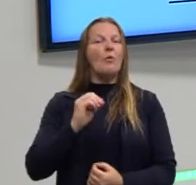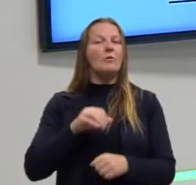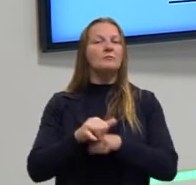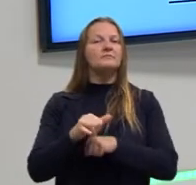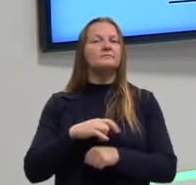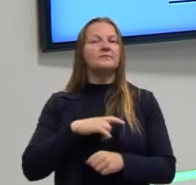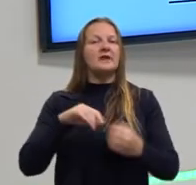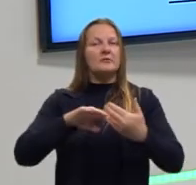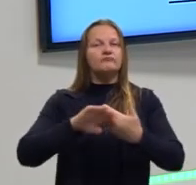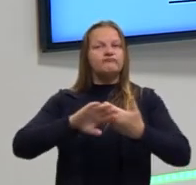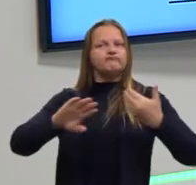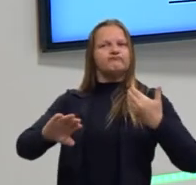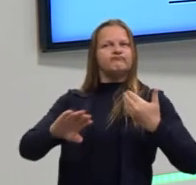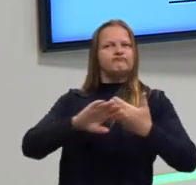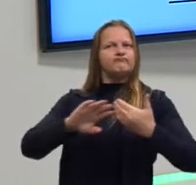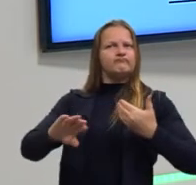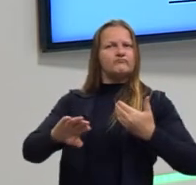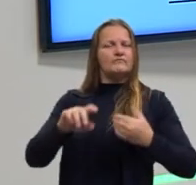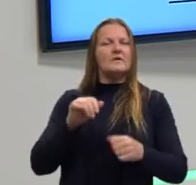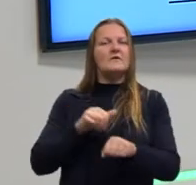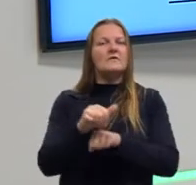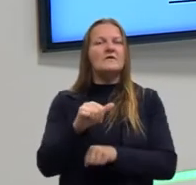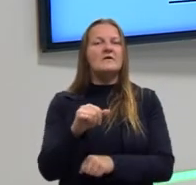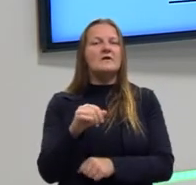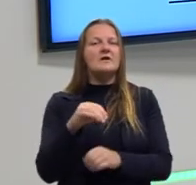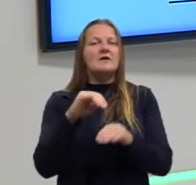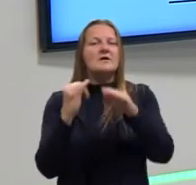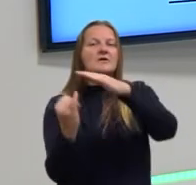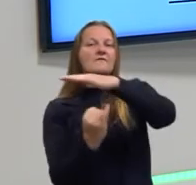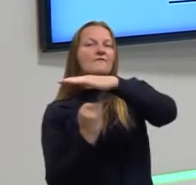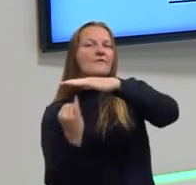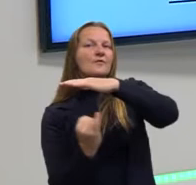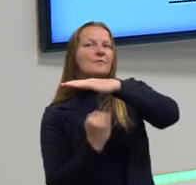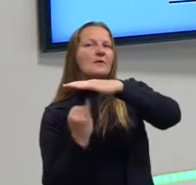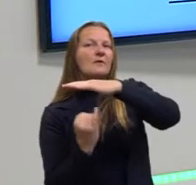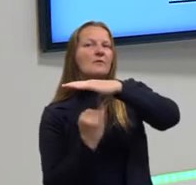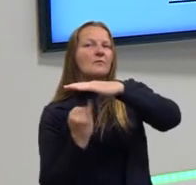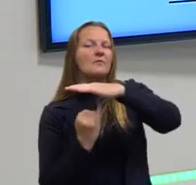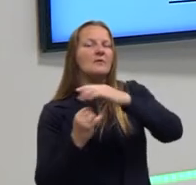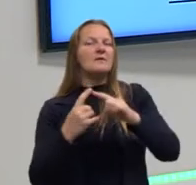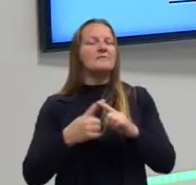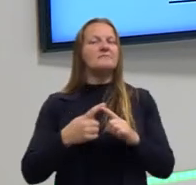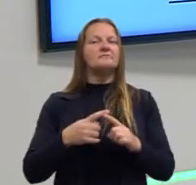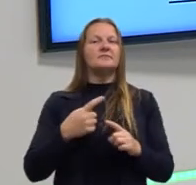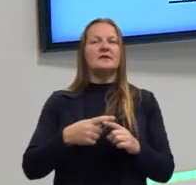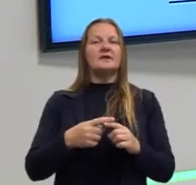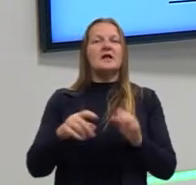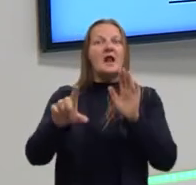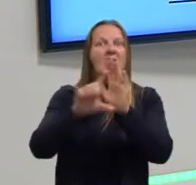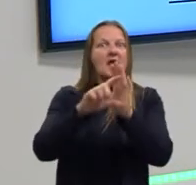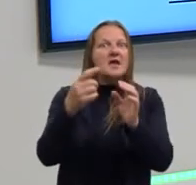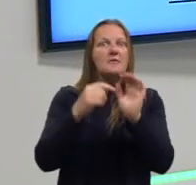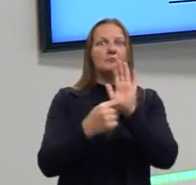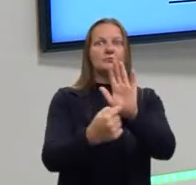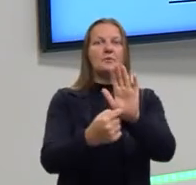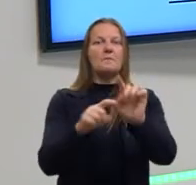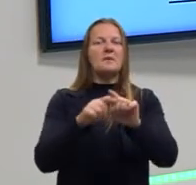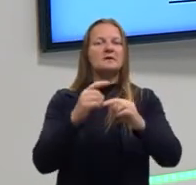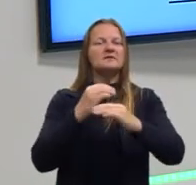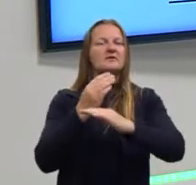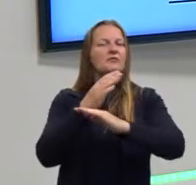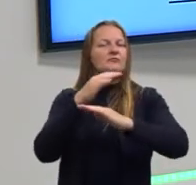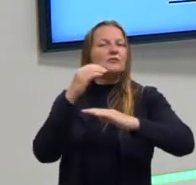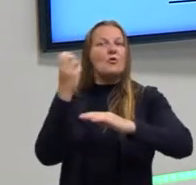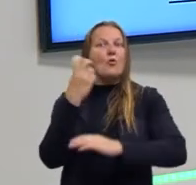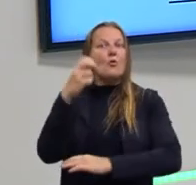essa segregação, ela acontecia de maneira informal. Ela não estava necessariamente nas leis, mas ela acontecia pela